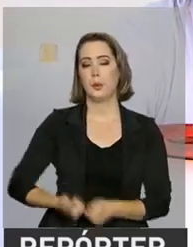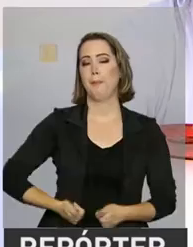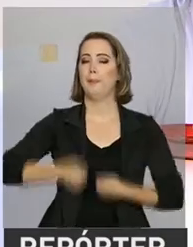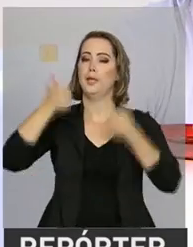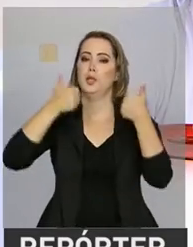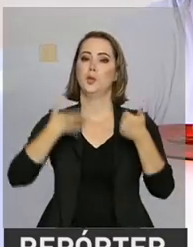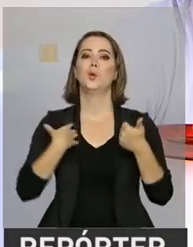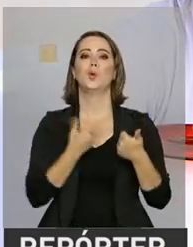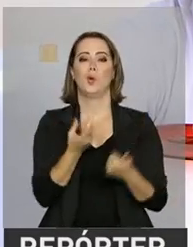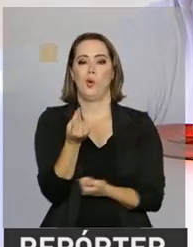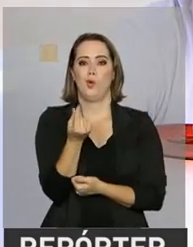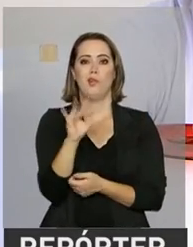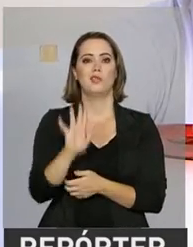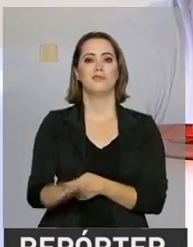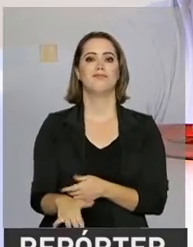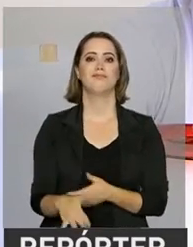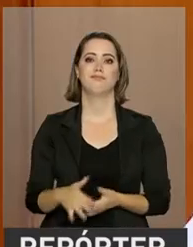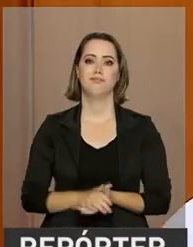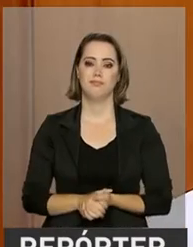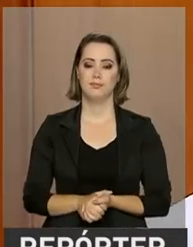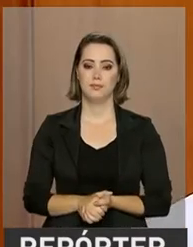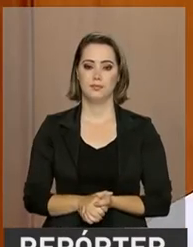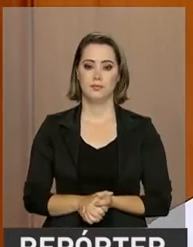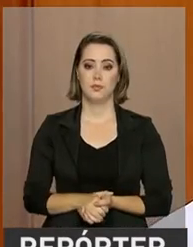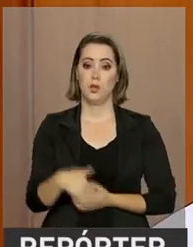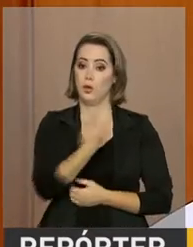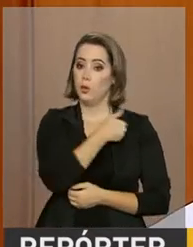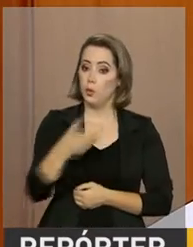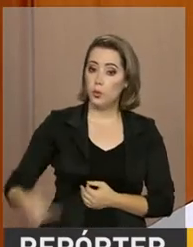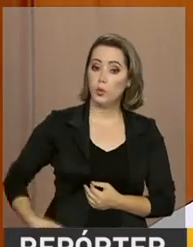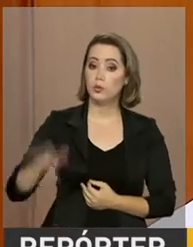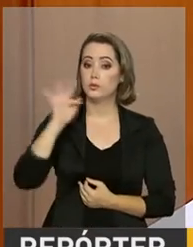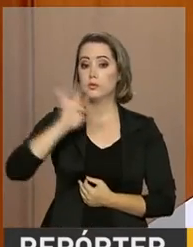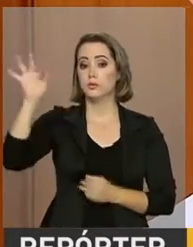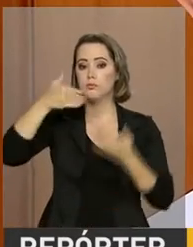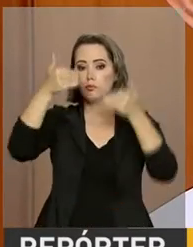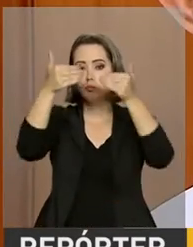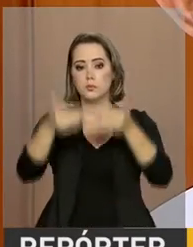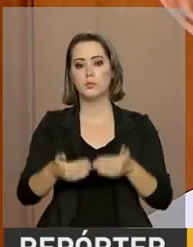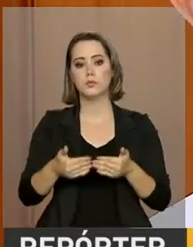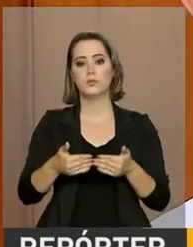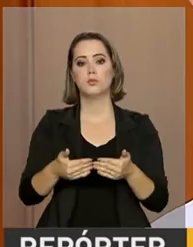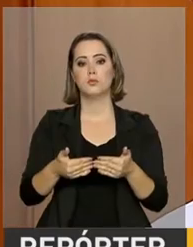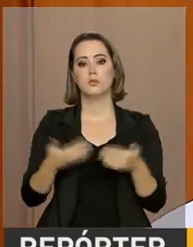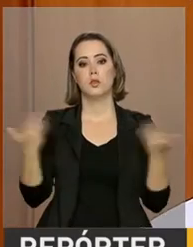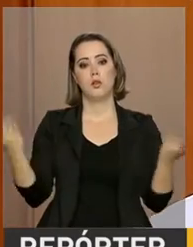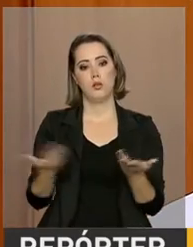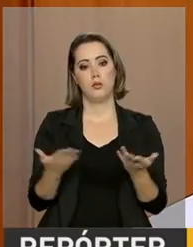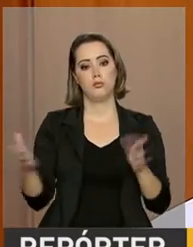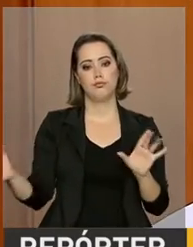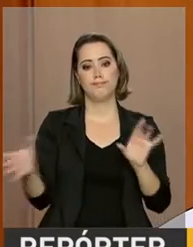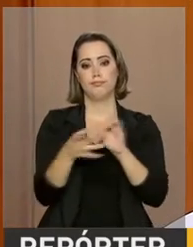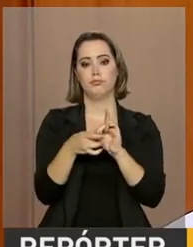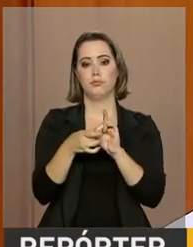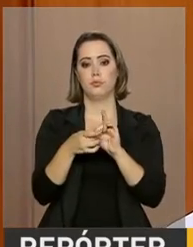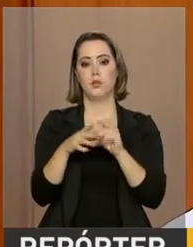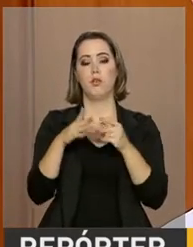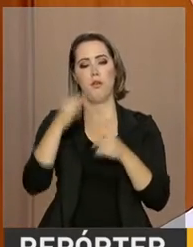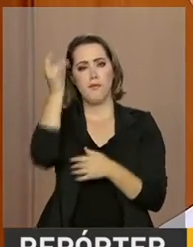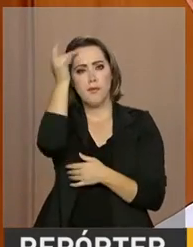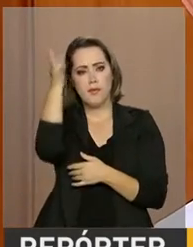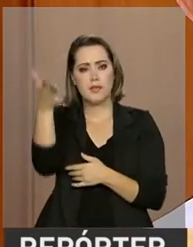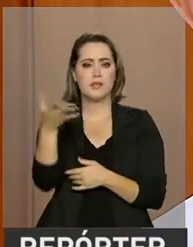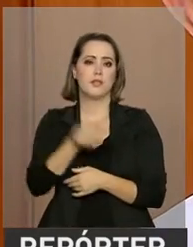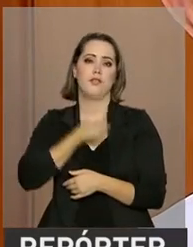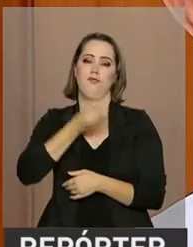alívio financeiro para muita gente. O governo federal estando à frente disso agora, com a incorporação, espero que facilite